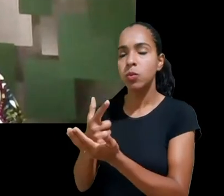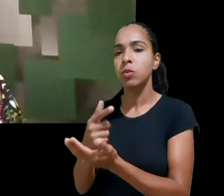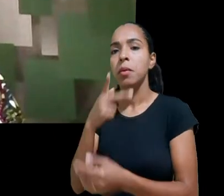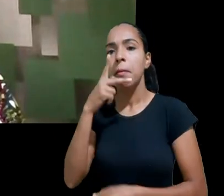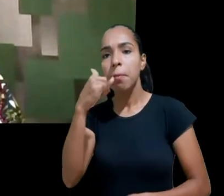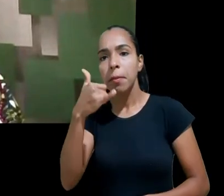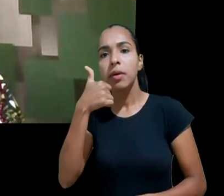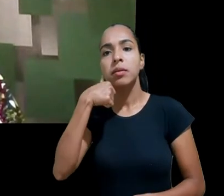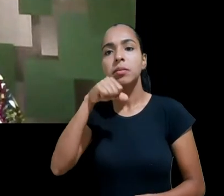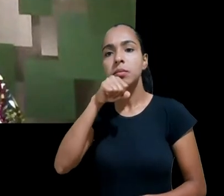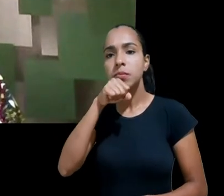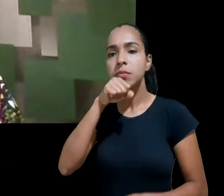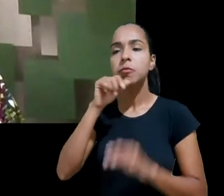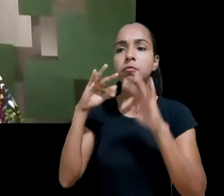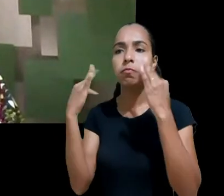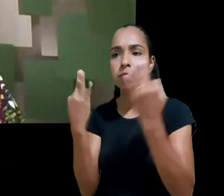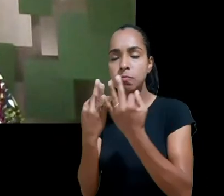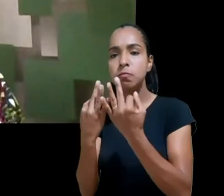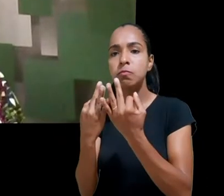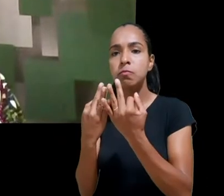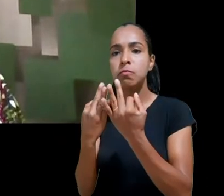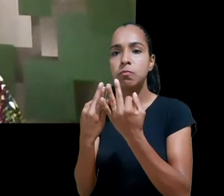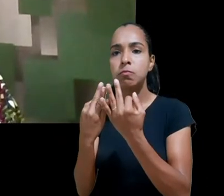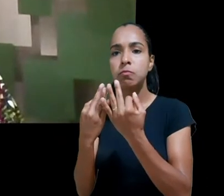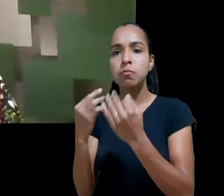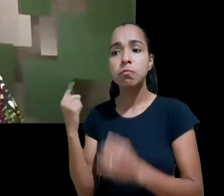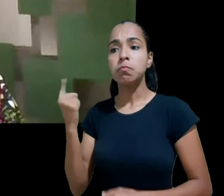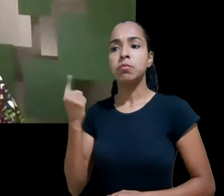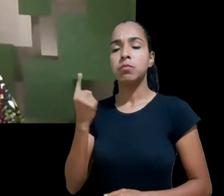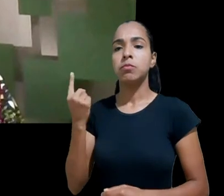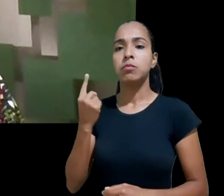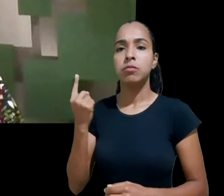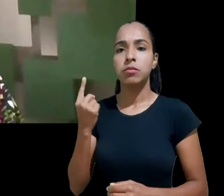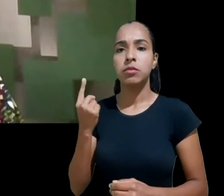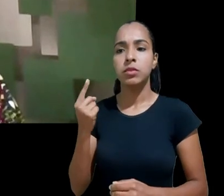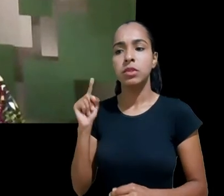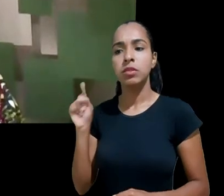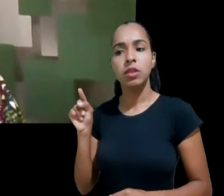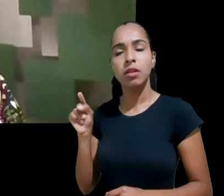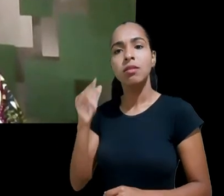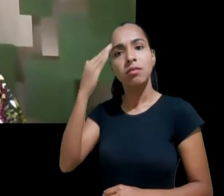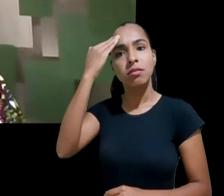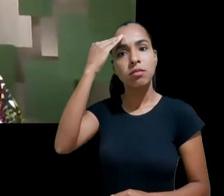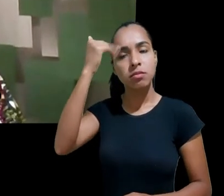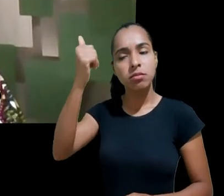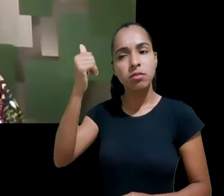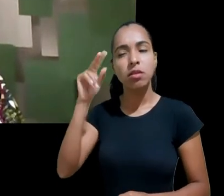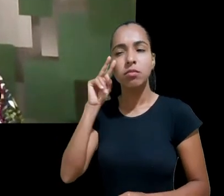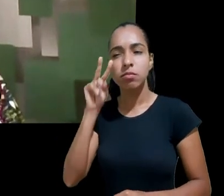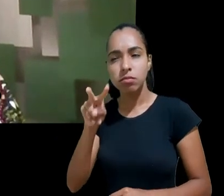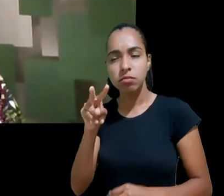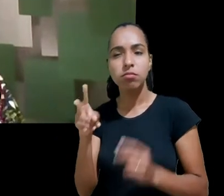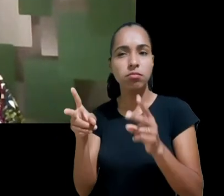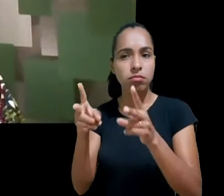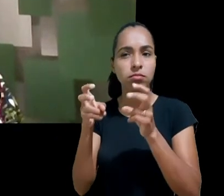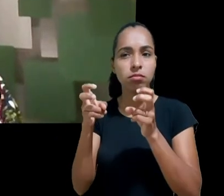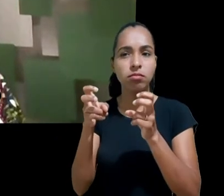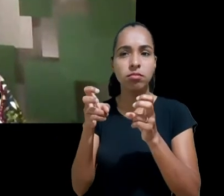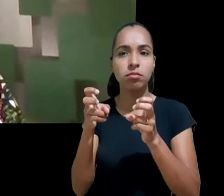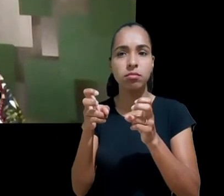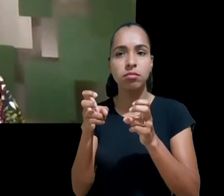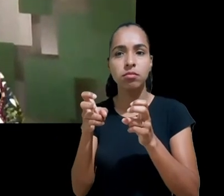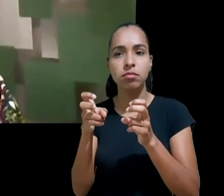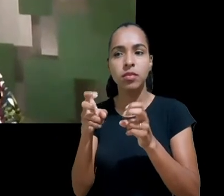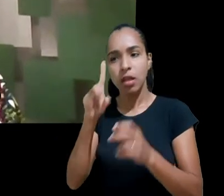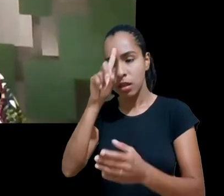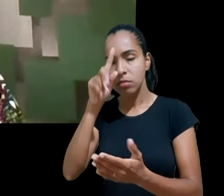agentes de socialização no lar estejam a par da situação e estejam em melhor condição de tomar decisões baseadas